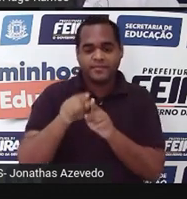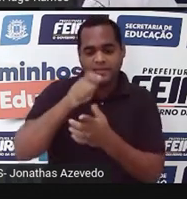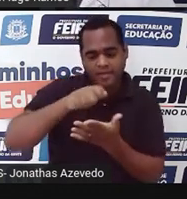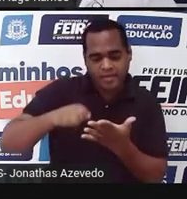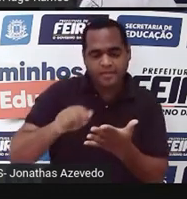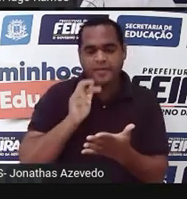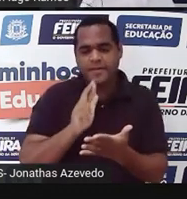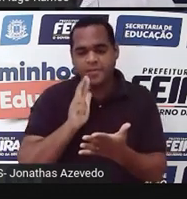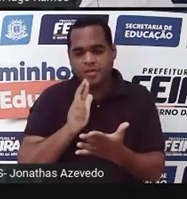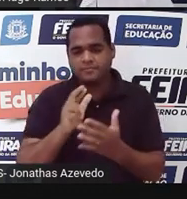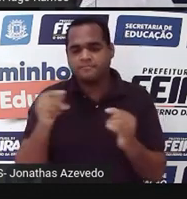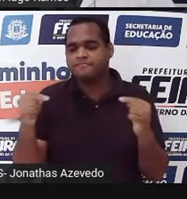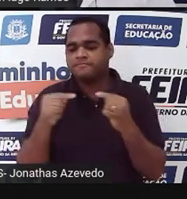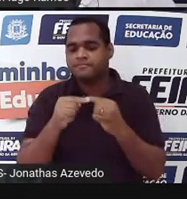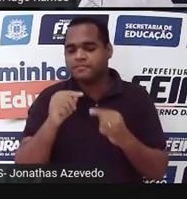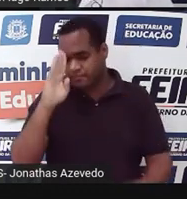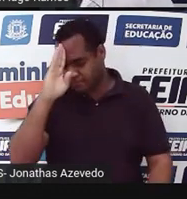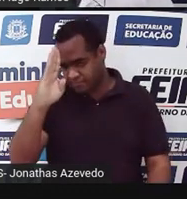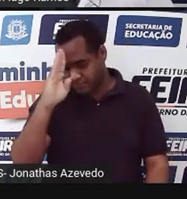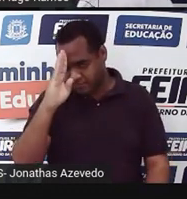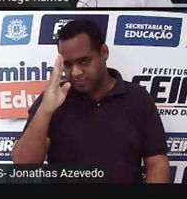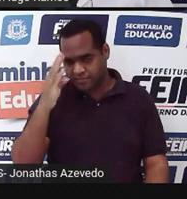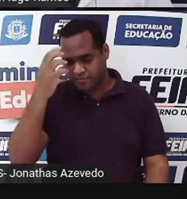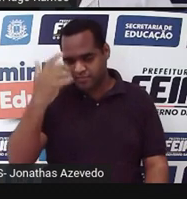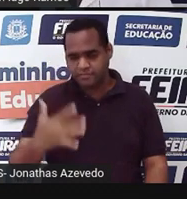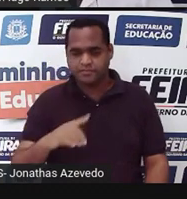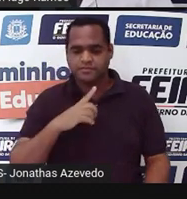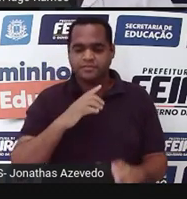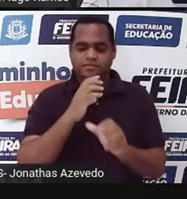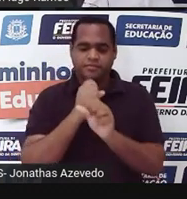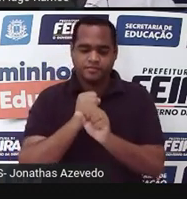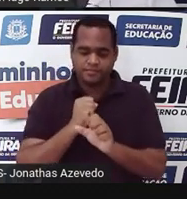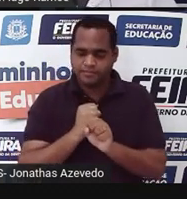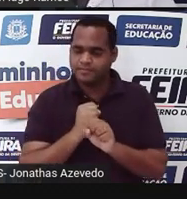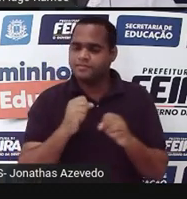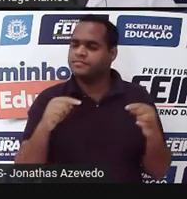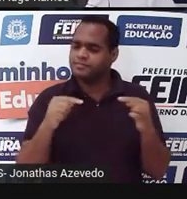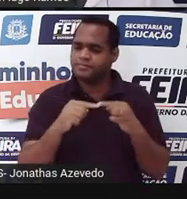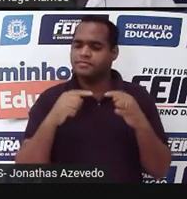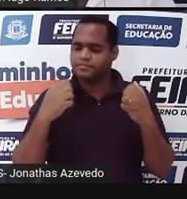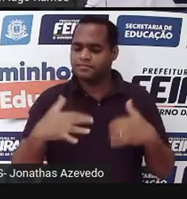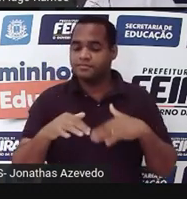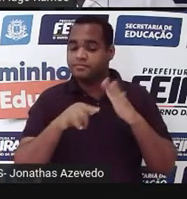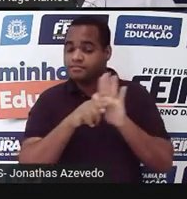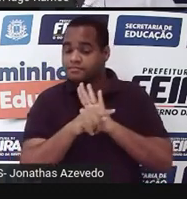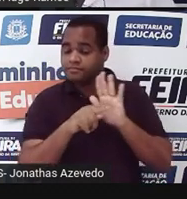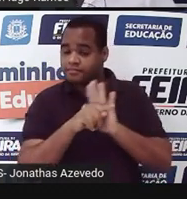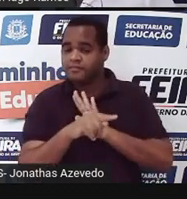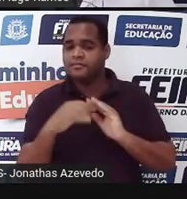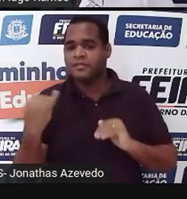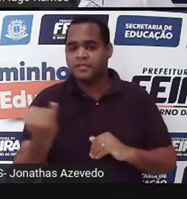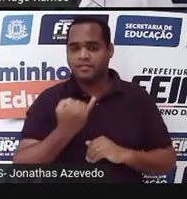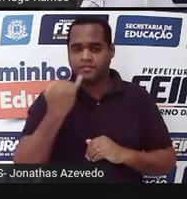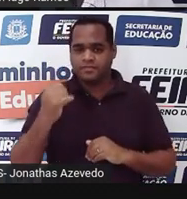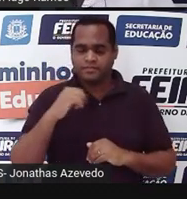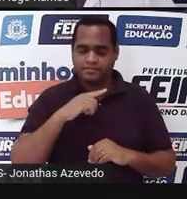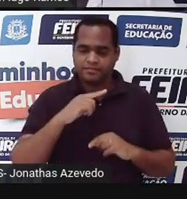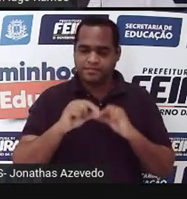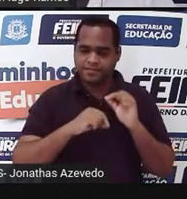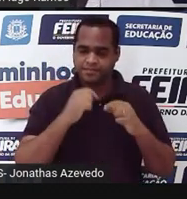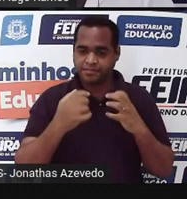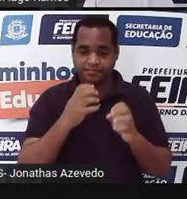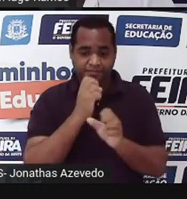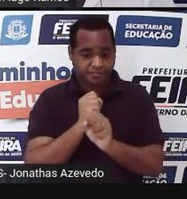respostas e, principalmente, fazer os cálculos. Porque as perguntas que vêm por aí têm cálculos para serem